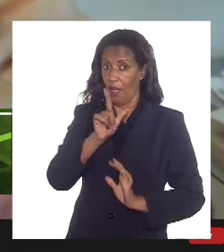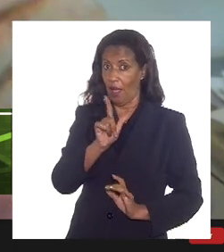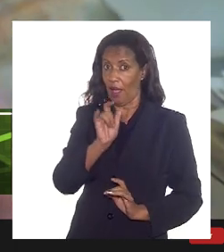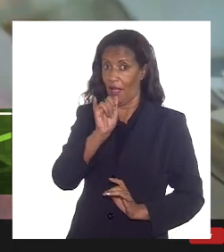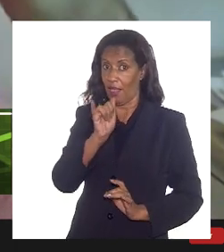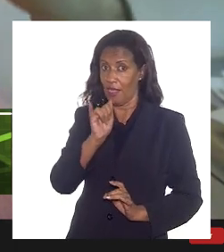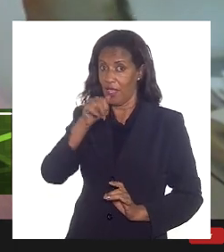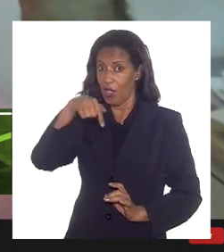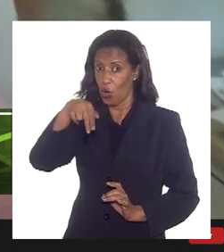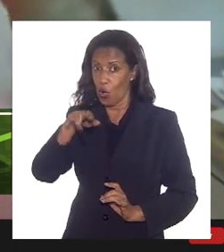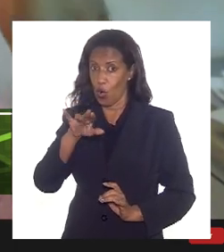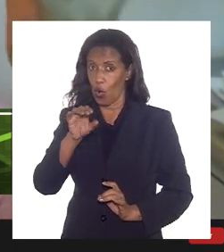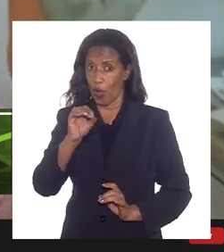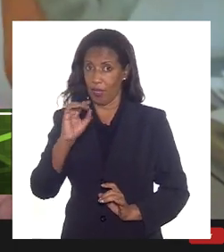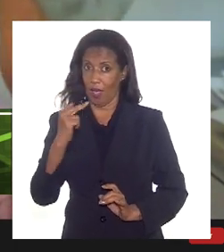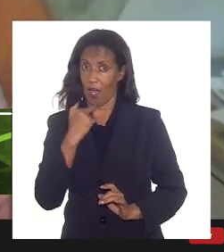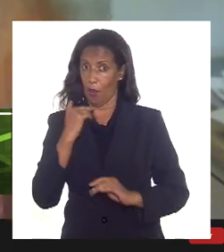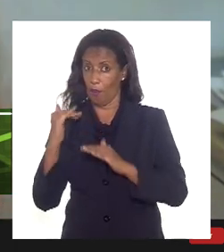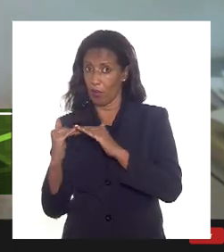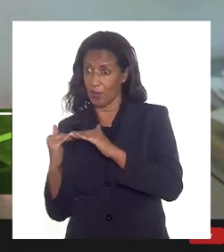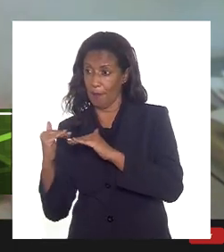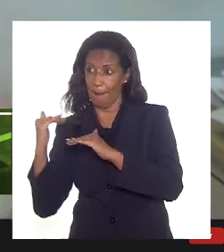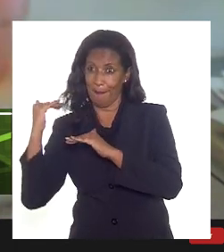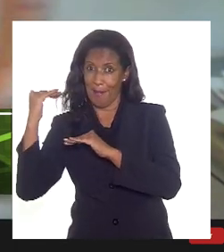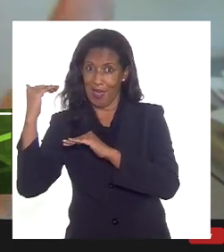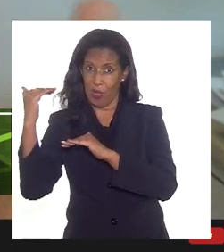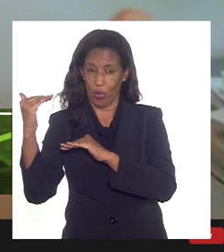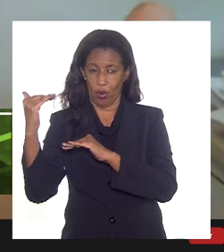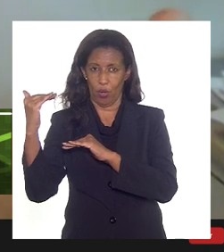poderia ser maior, eu falei